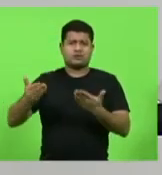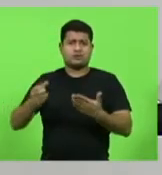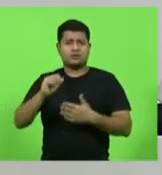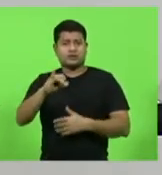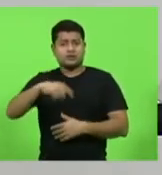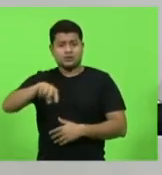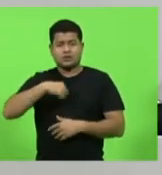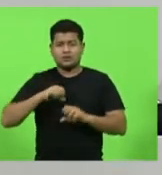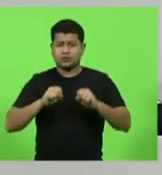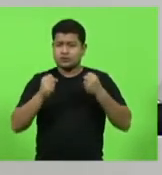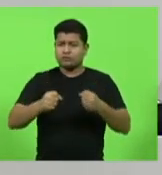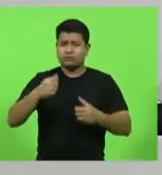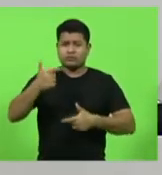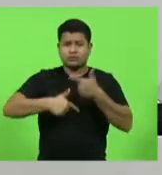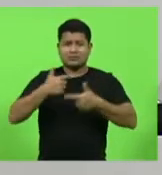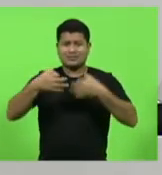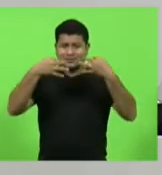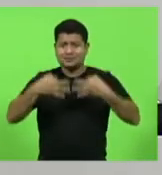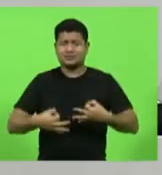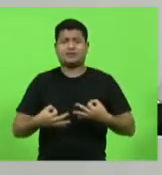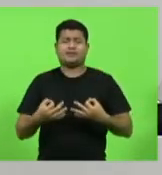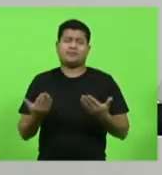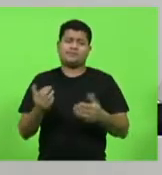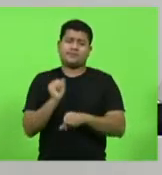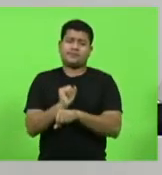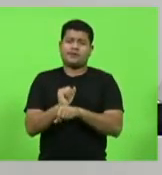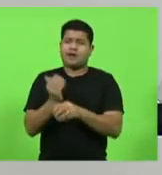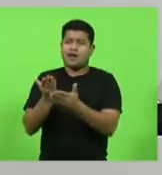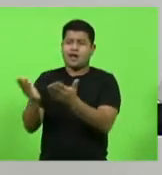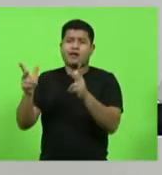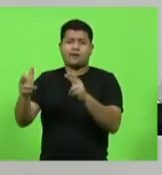prefeitos e vereadores também o façam lá nos municípios.